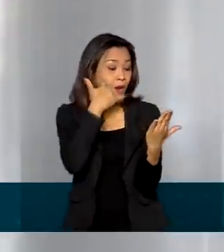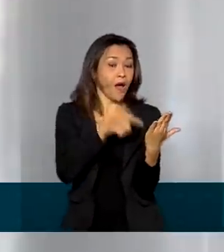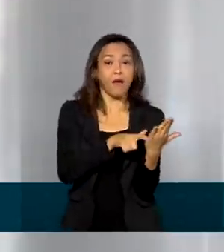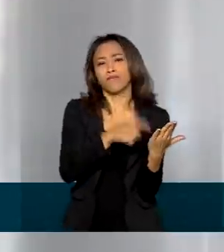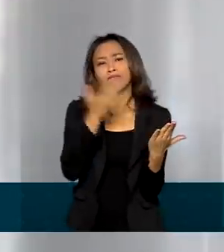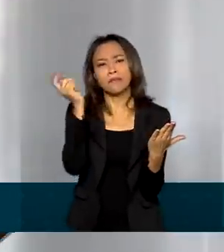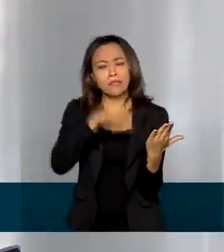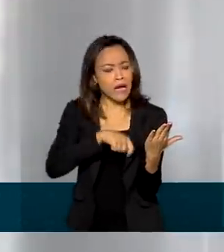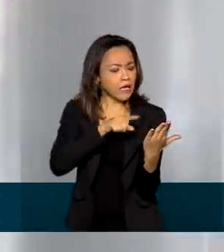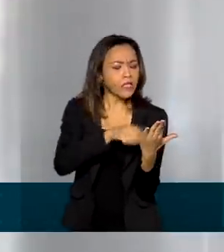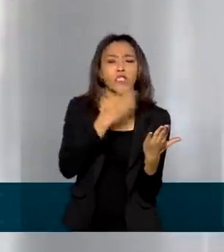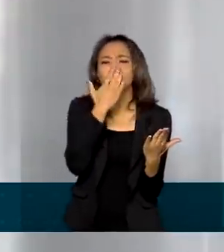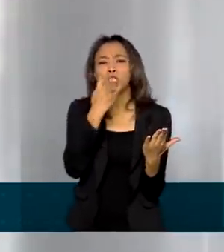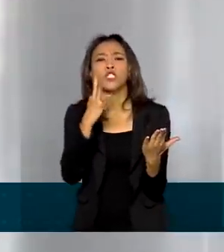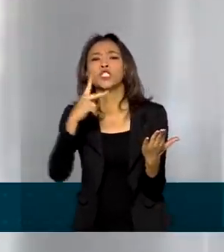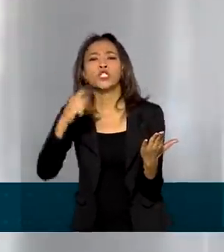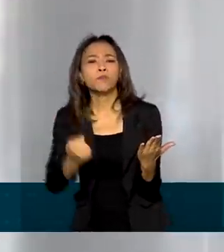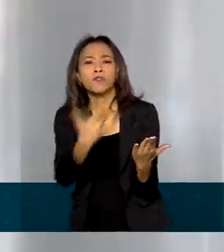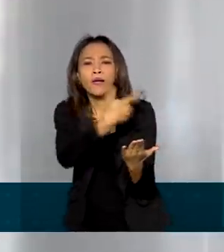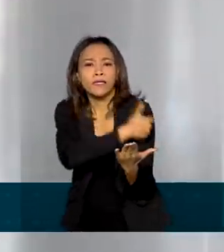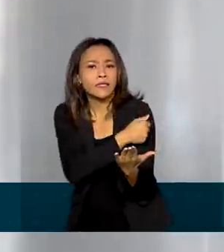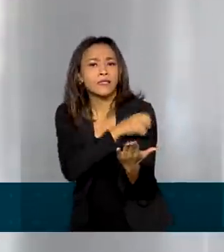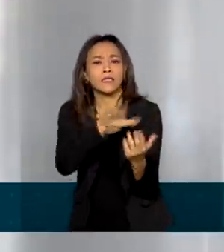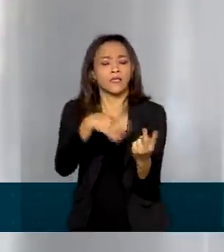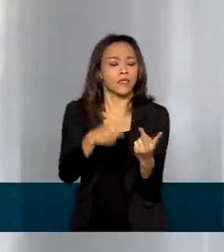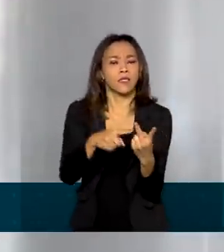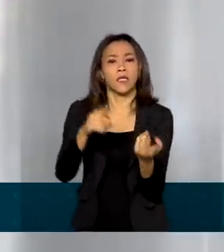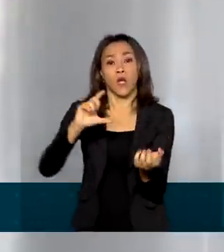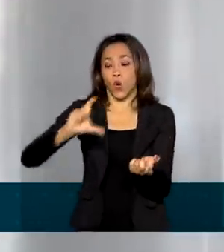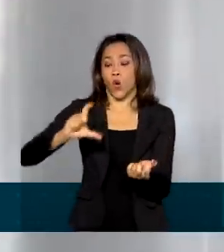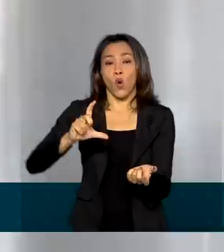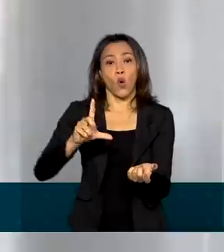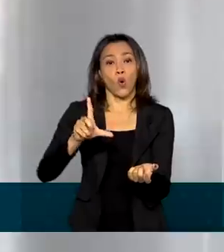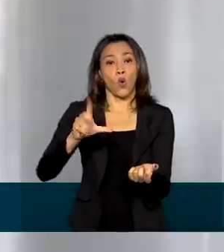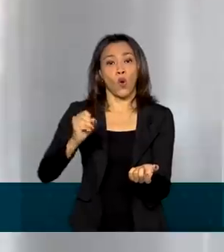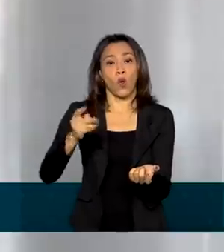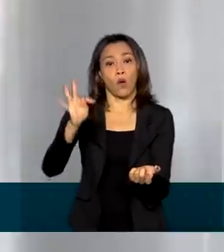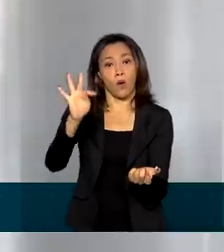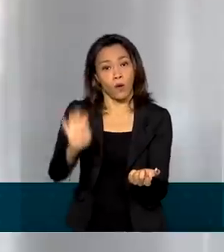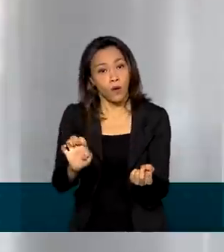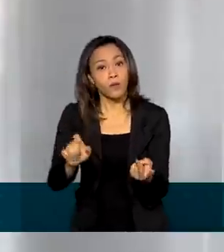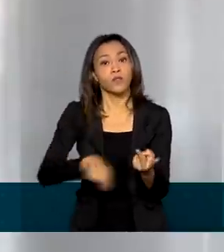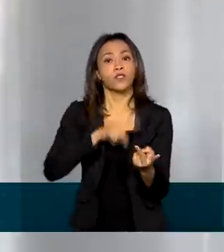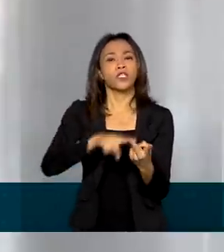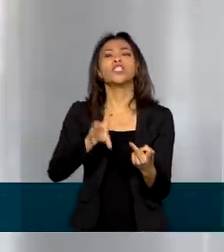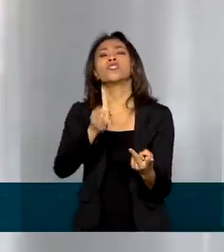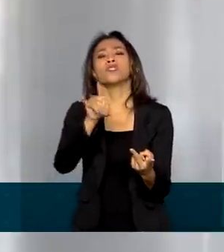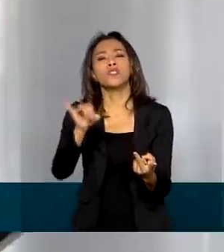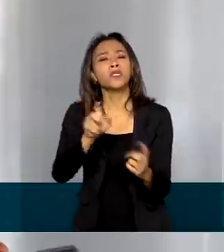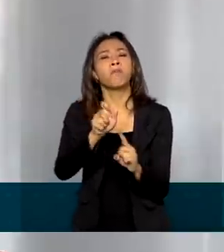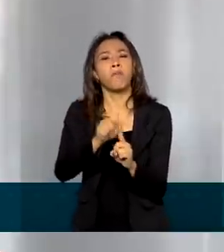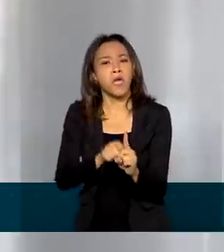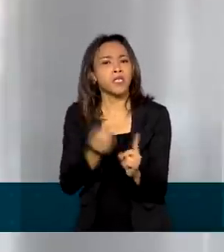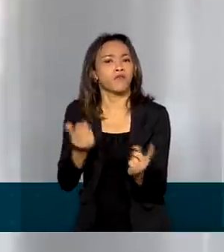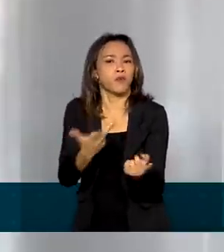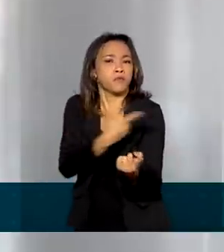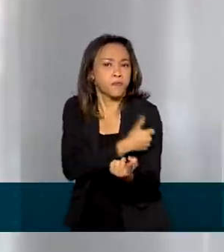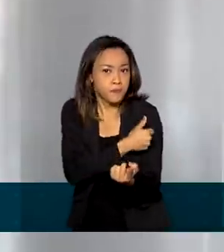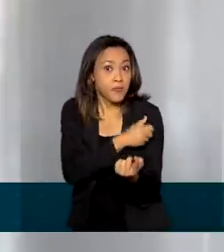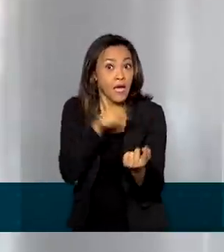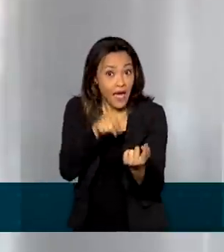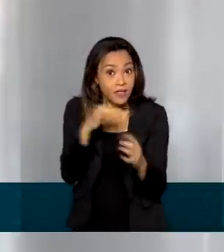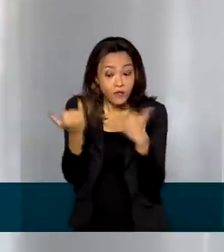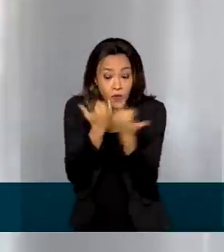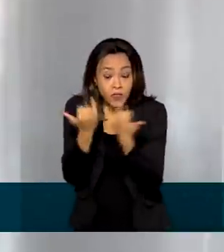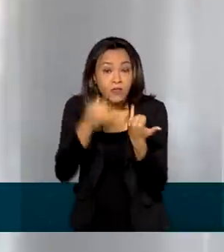poder consultar o tipo de vacina aplicada, o lote de fabricação e quanto a dose foi tomada. Esse tipo de informação